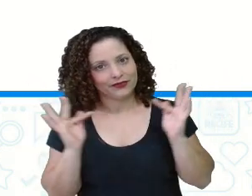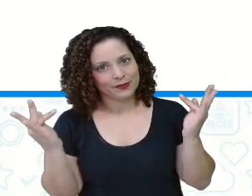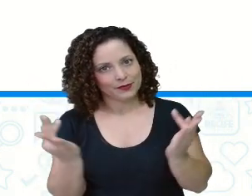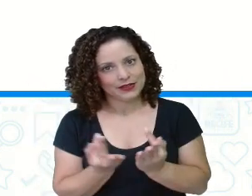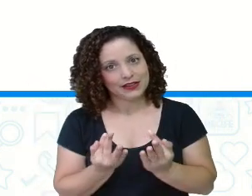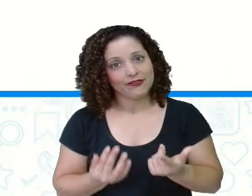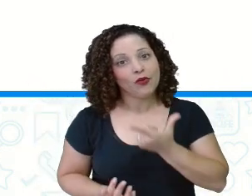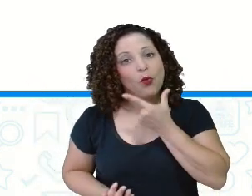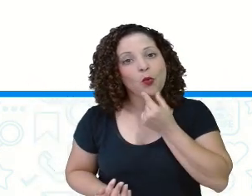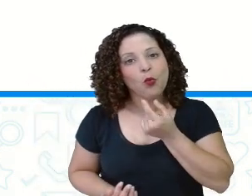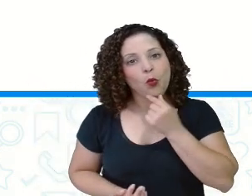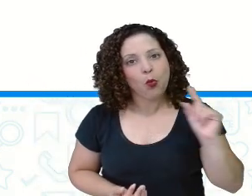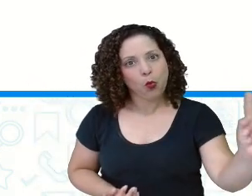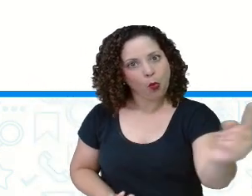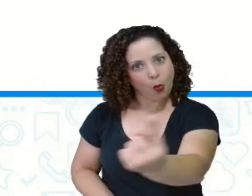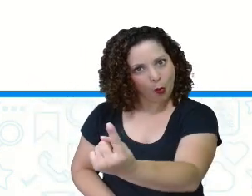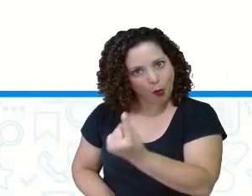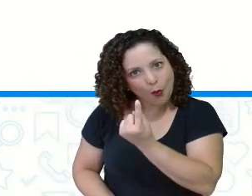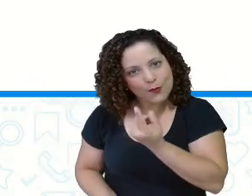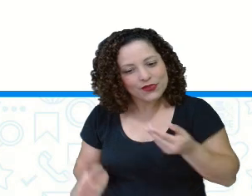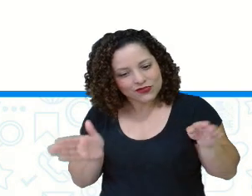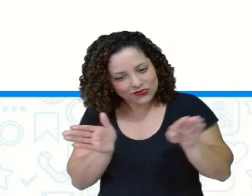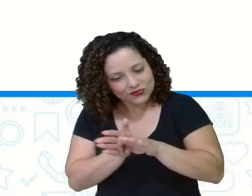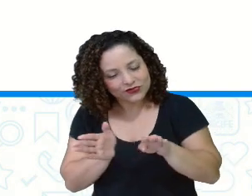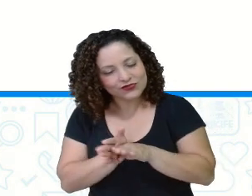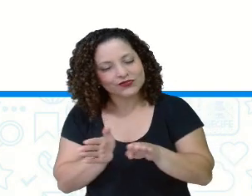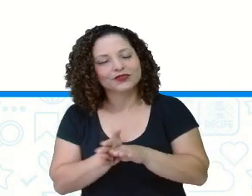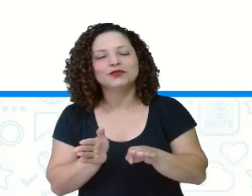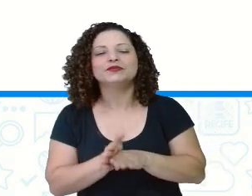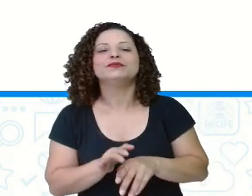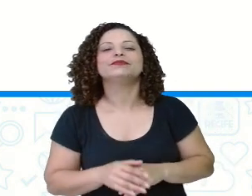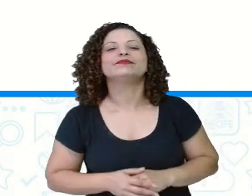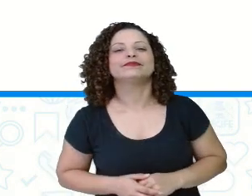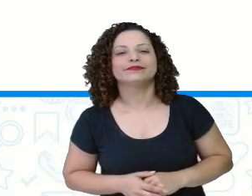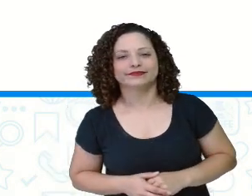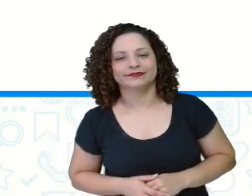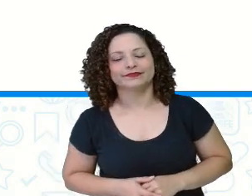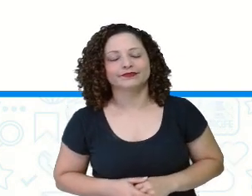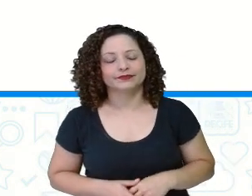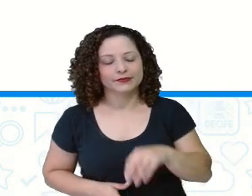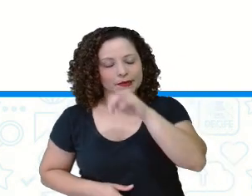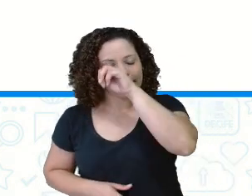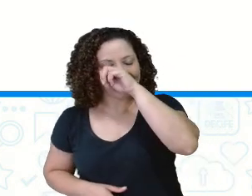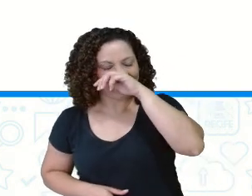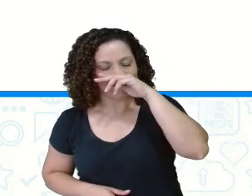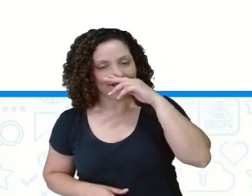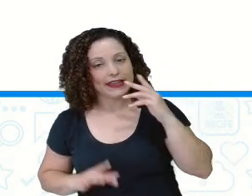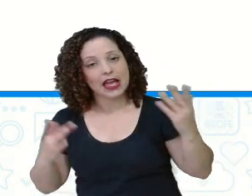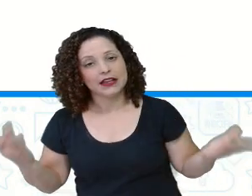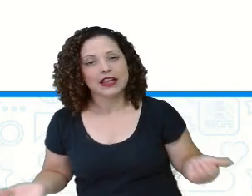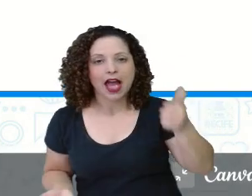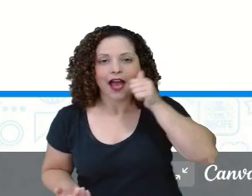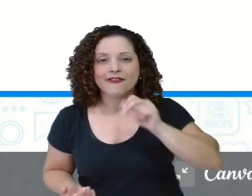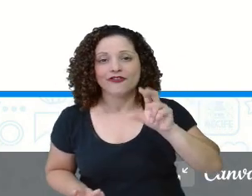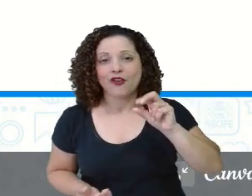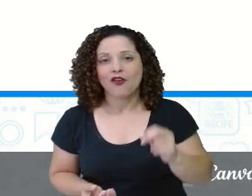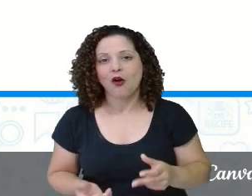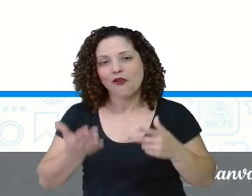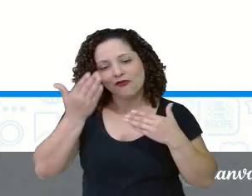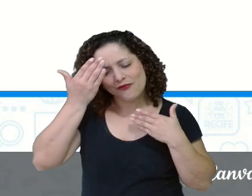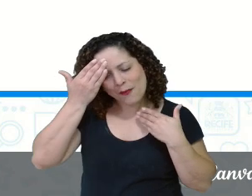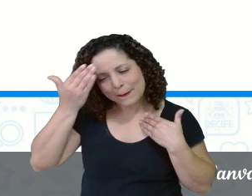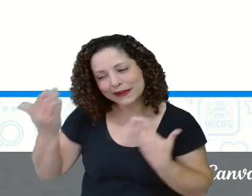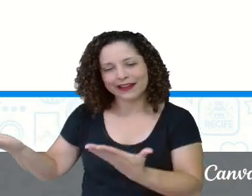foi o caçador que ia passando, o leiador que ia passando. E a vovó diz muito, muito obrigada.